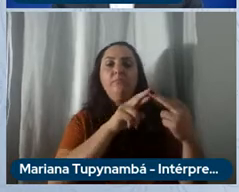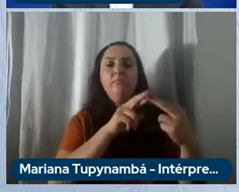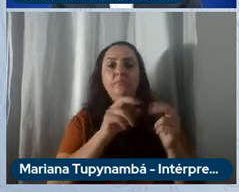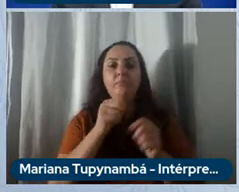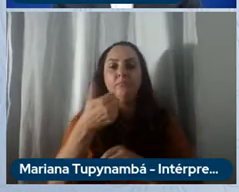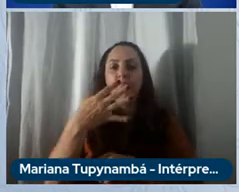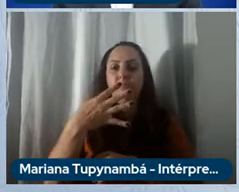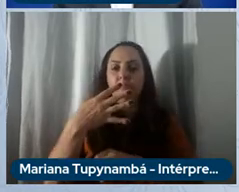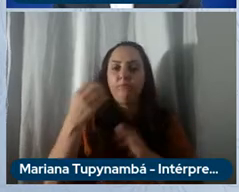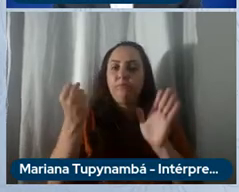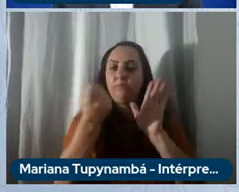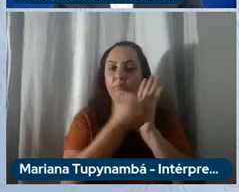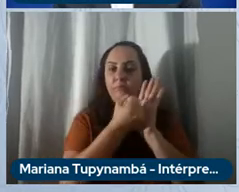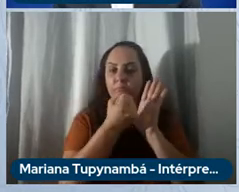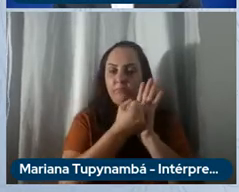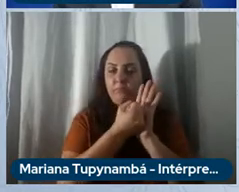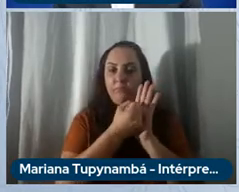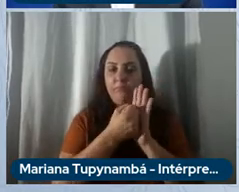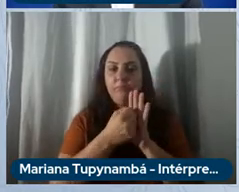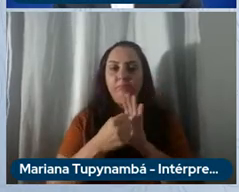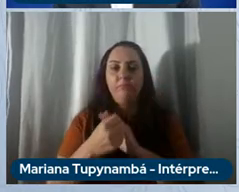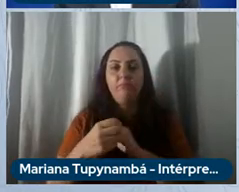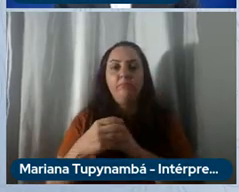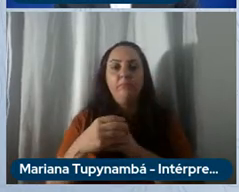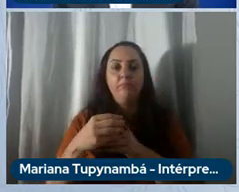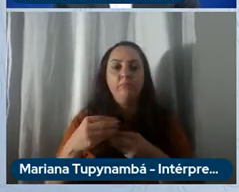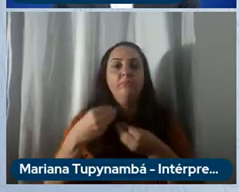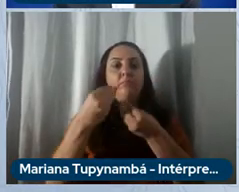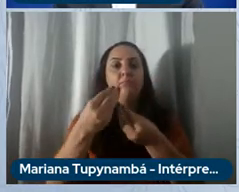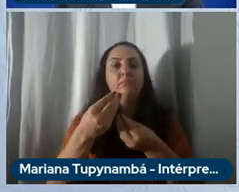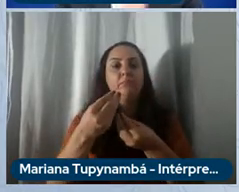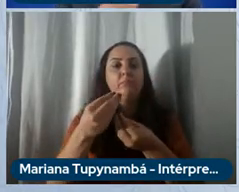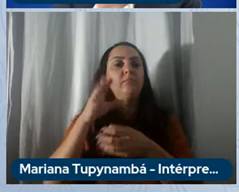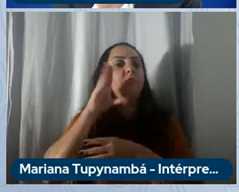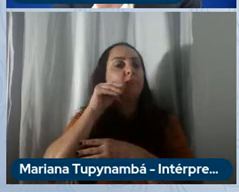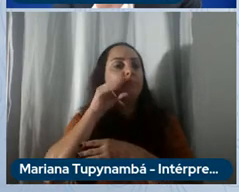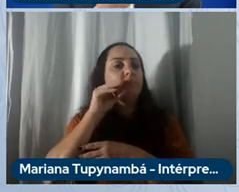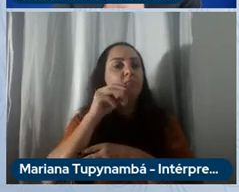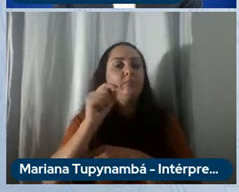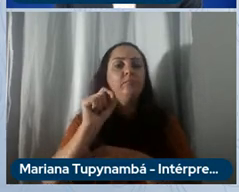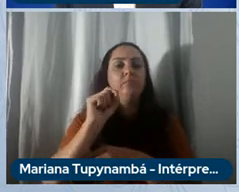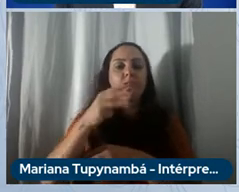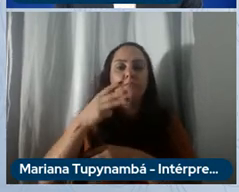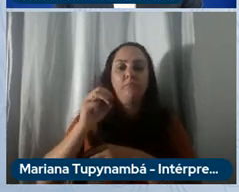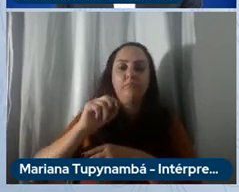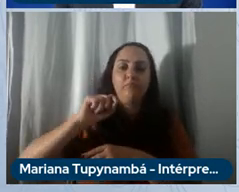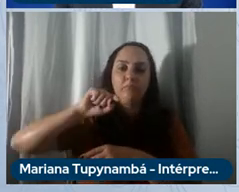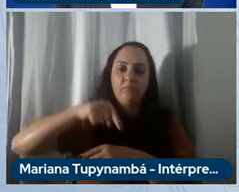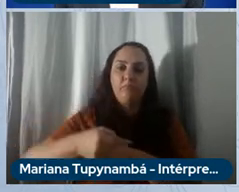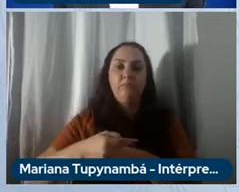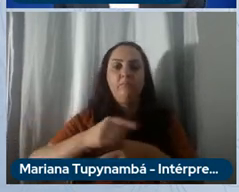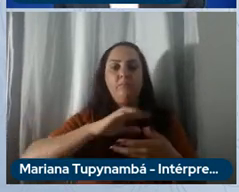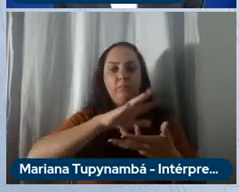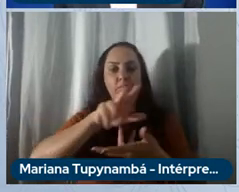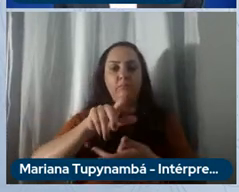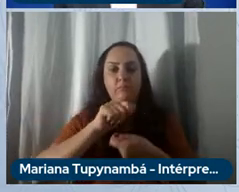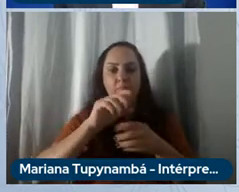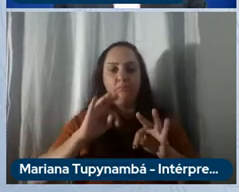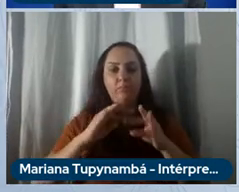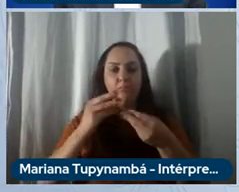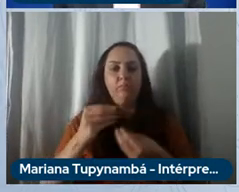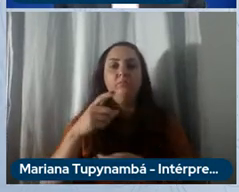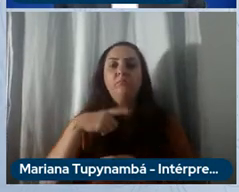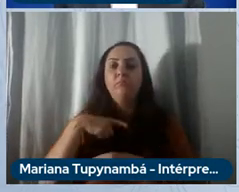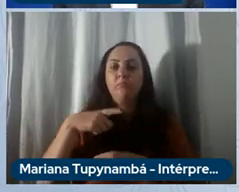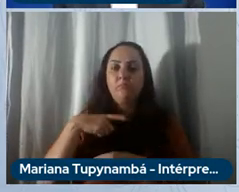automotivas, dá trabalho a 300 mil empregados no mundo, tem fábricas